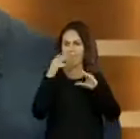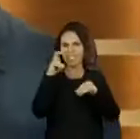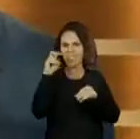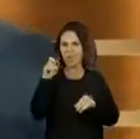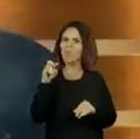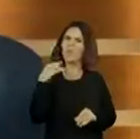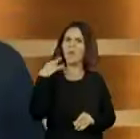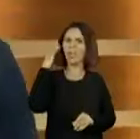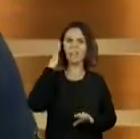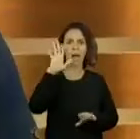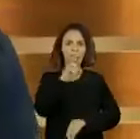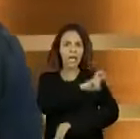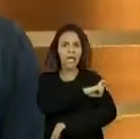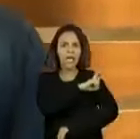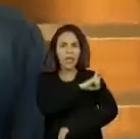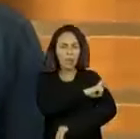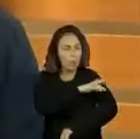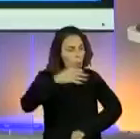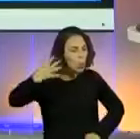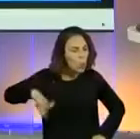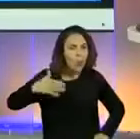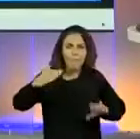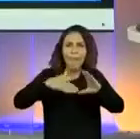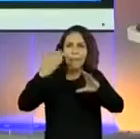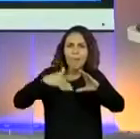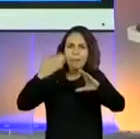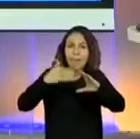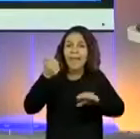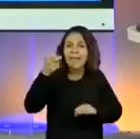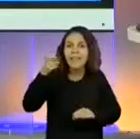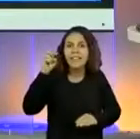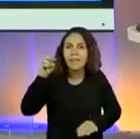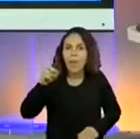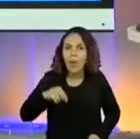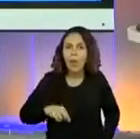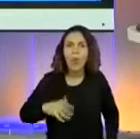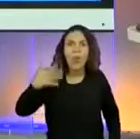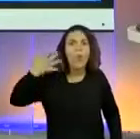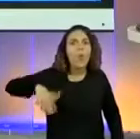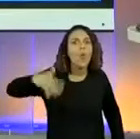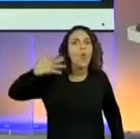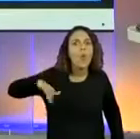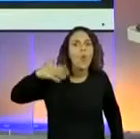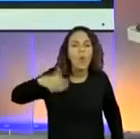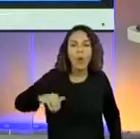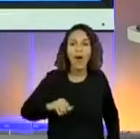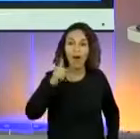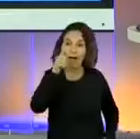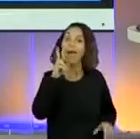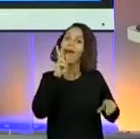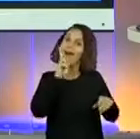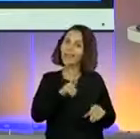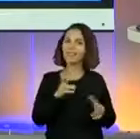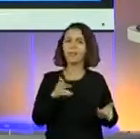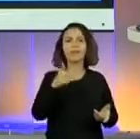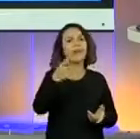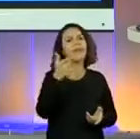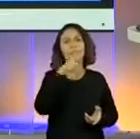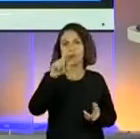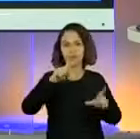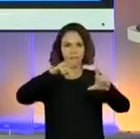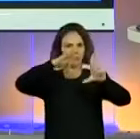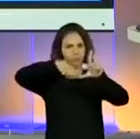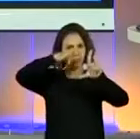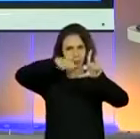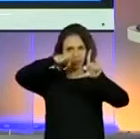porque o quinto ano, ó, mandou ver. Então, respondam essas questões. E, para quem não consegue ter acesso